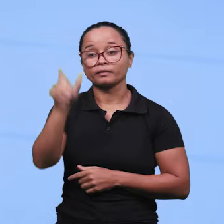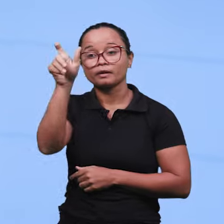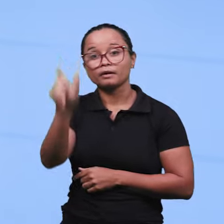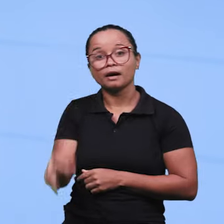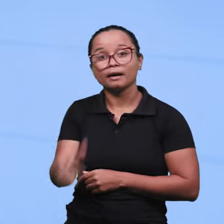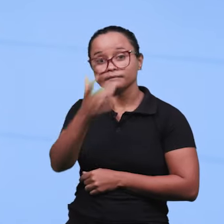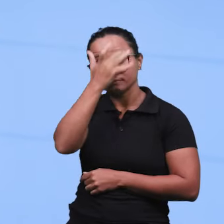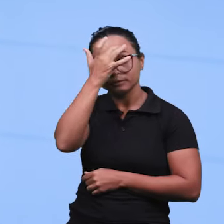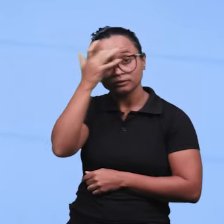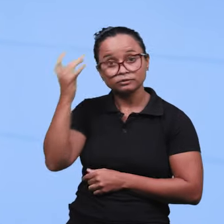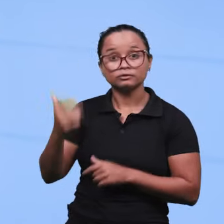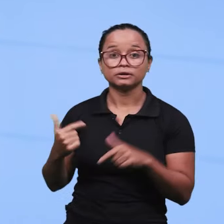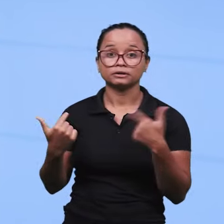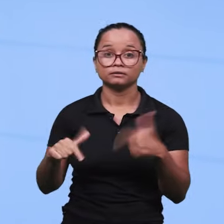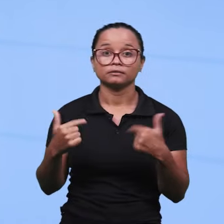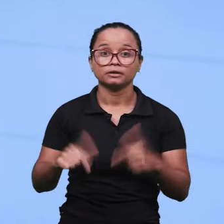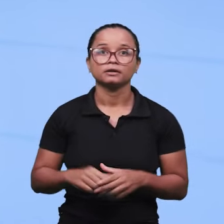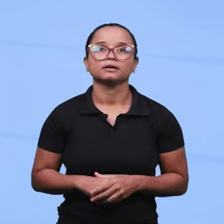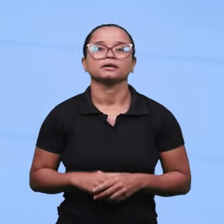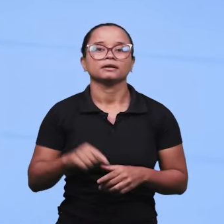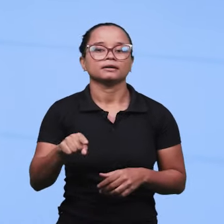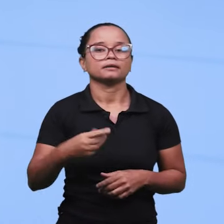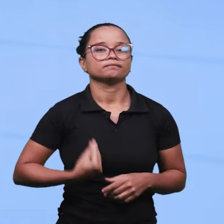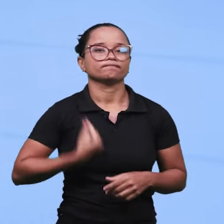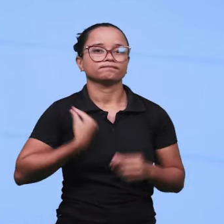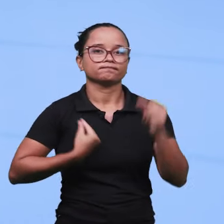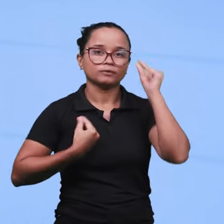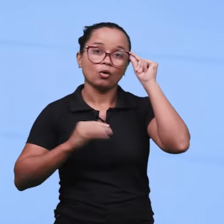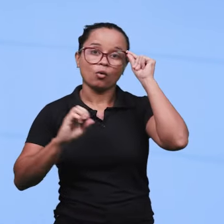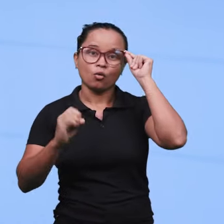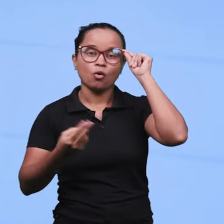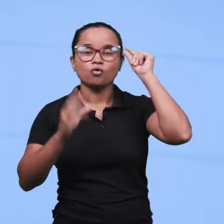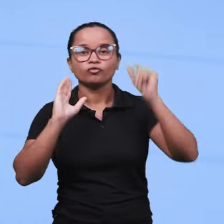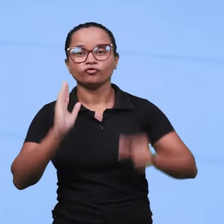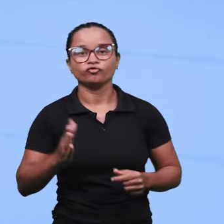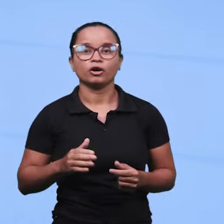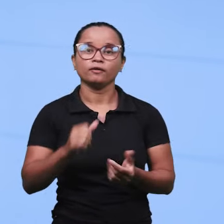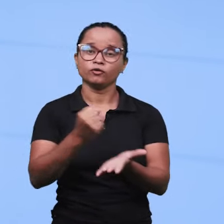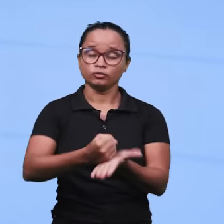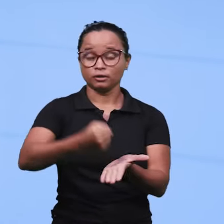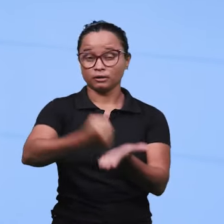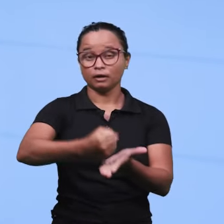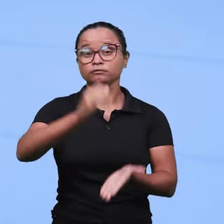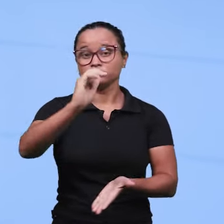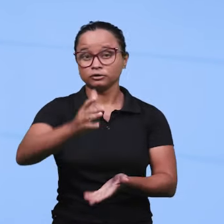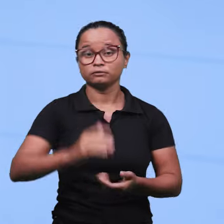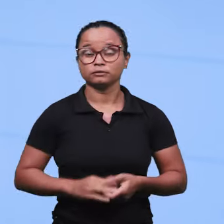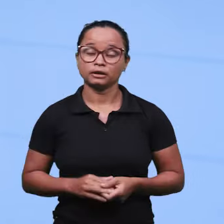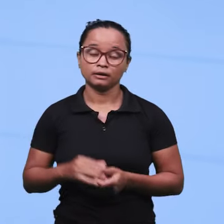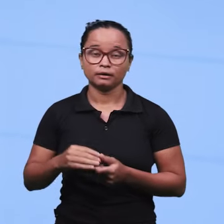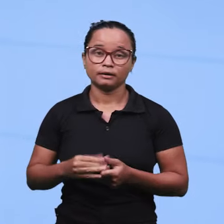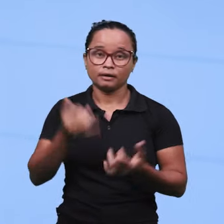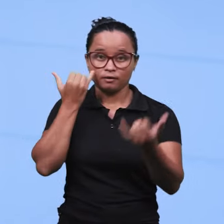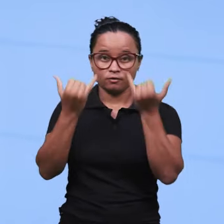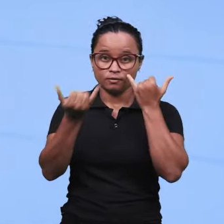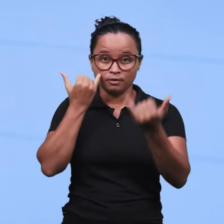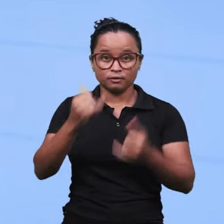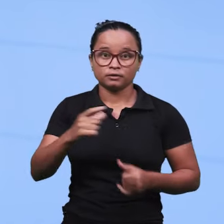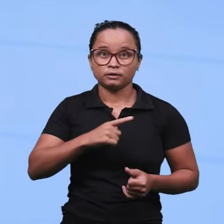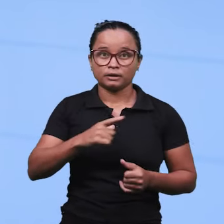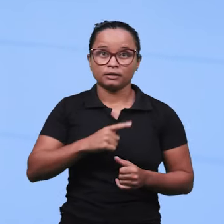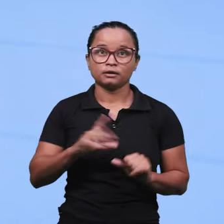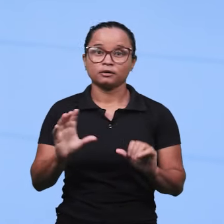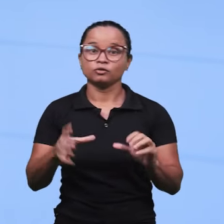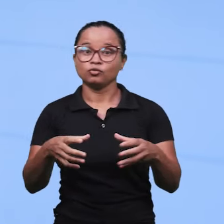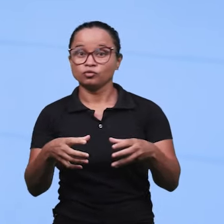indivíduo, o trabalhador, aquele que está ali se candidatando ou já foi admitido, que ele busca essa informação na